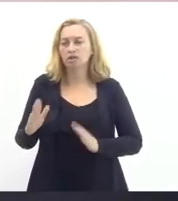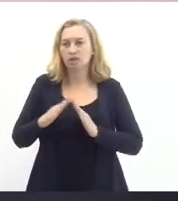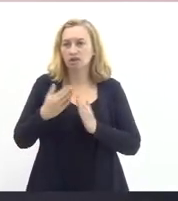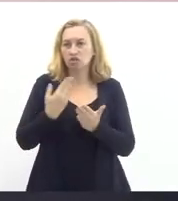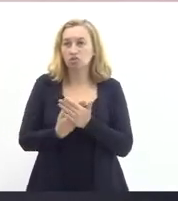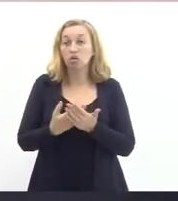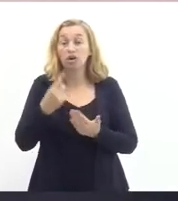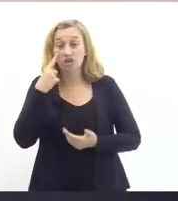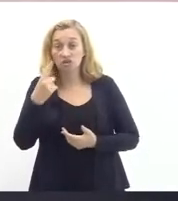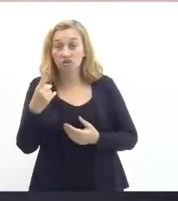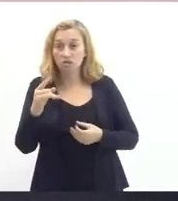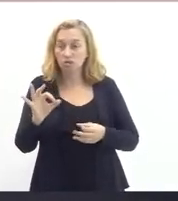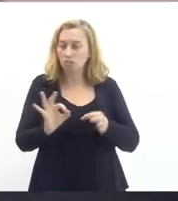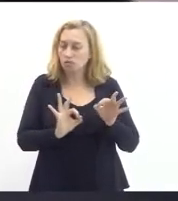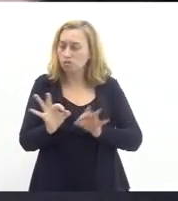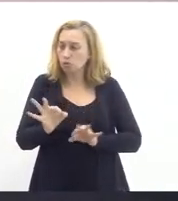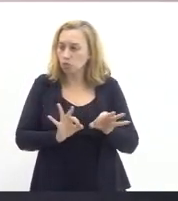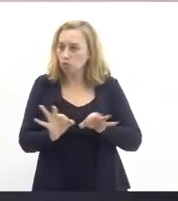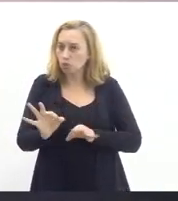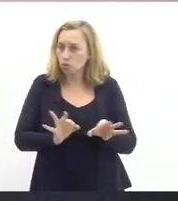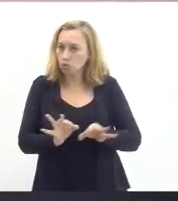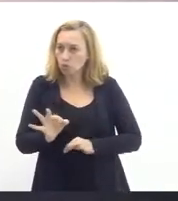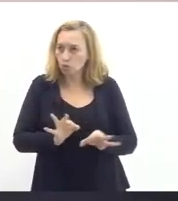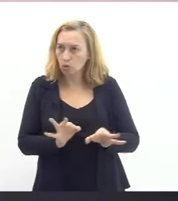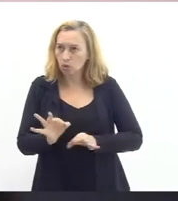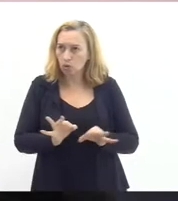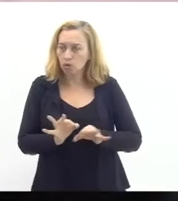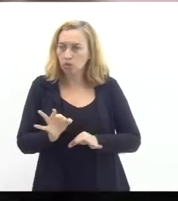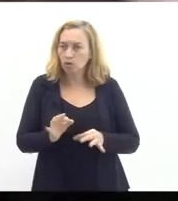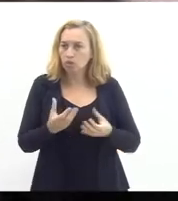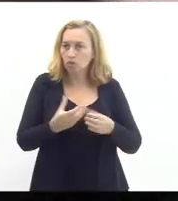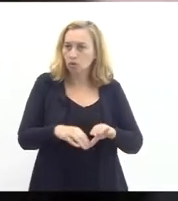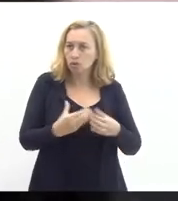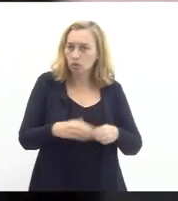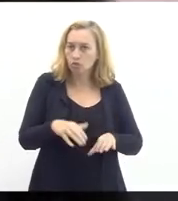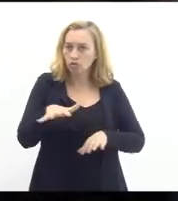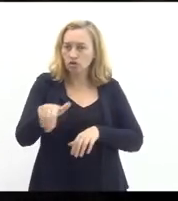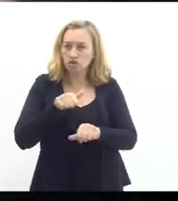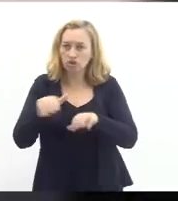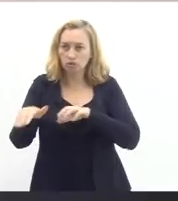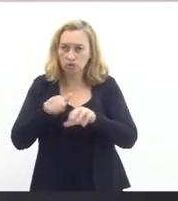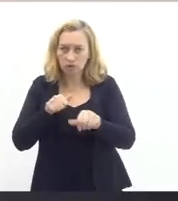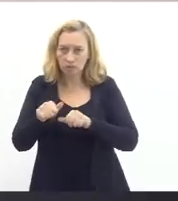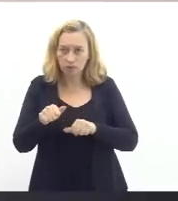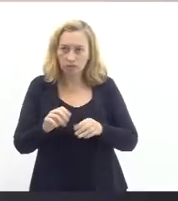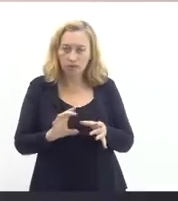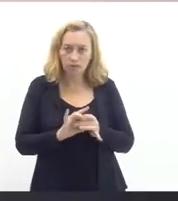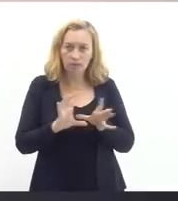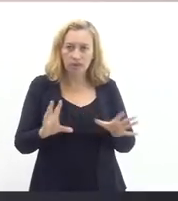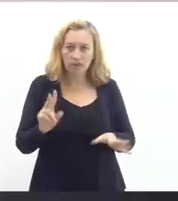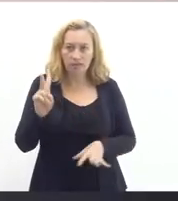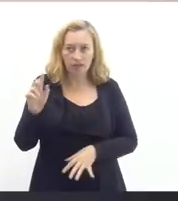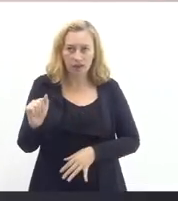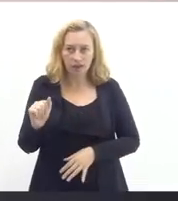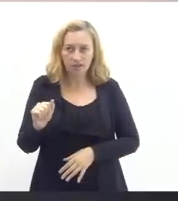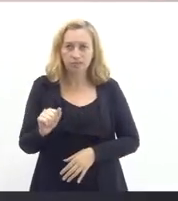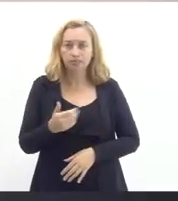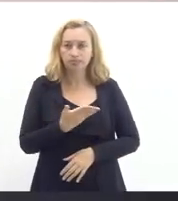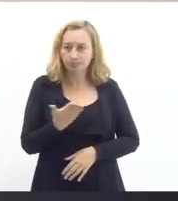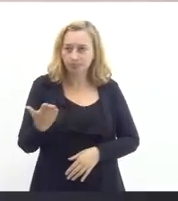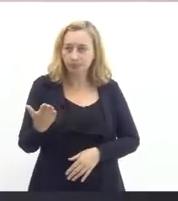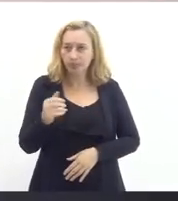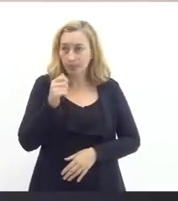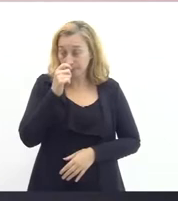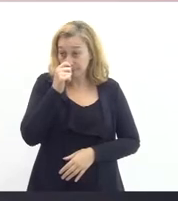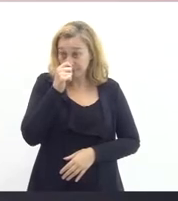conseguir fazer um plano de concursos e convocações de concursos liberação de vagas que essas mesmo